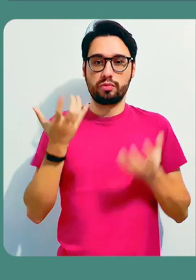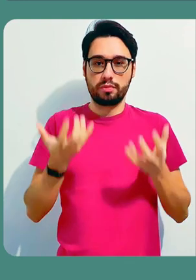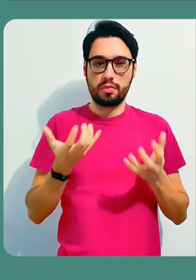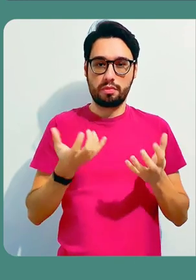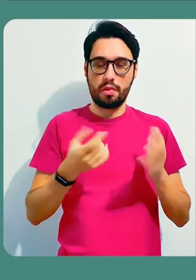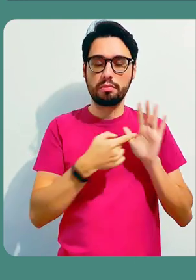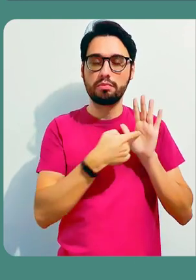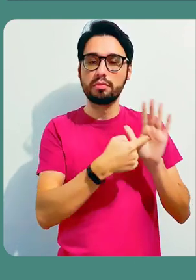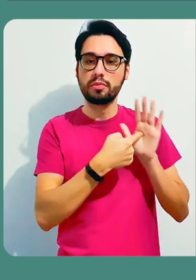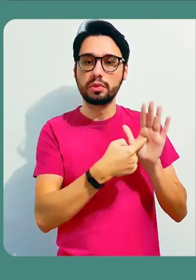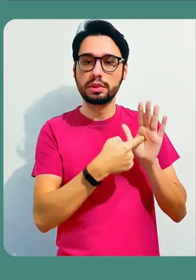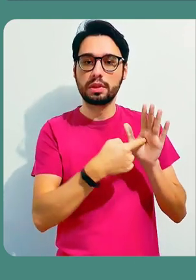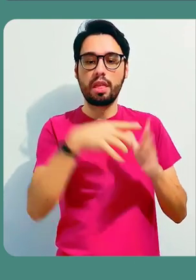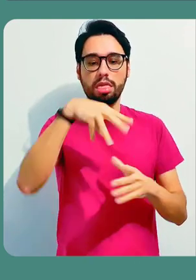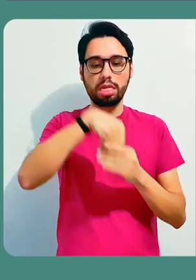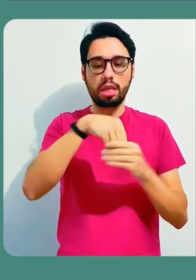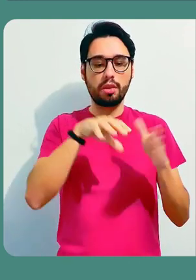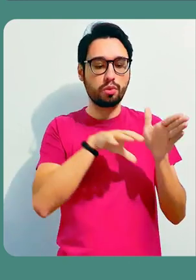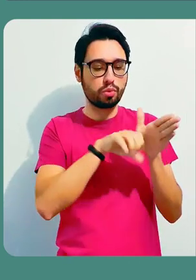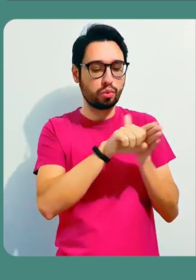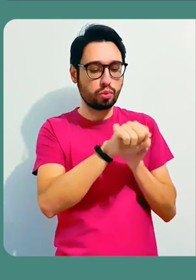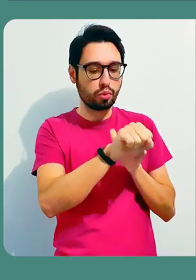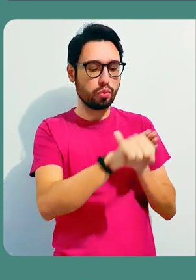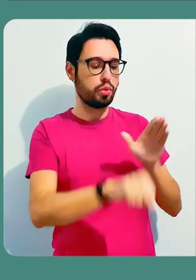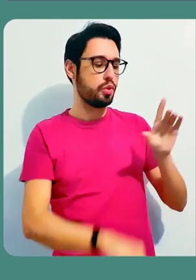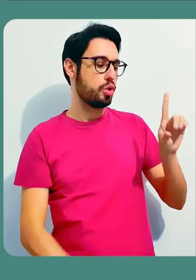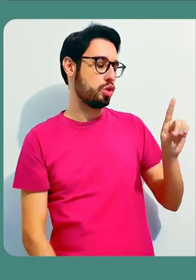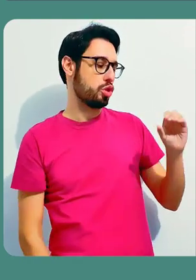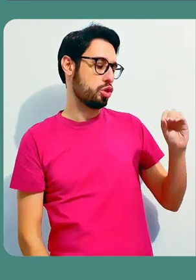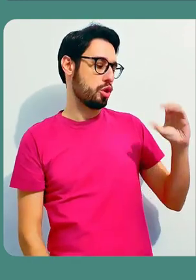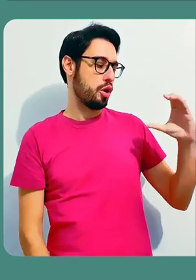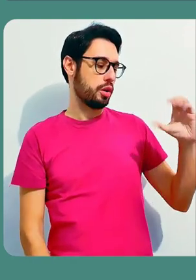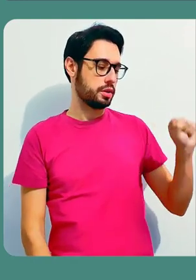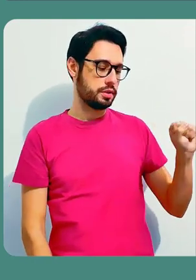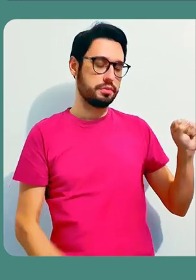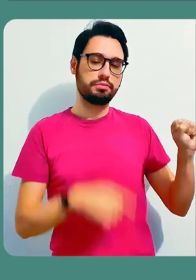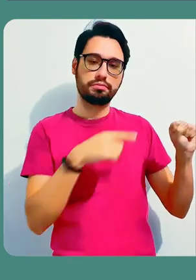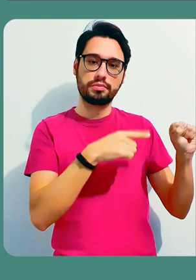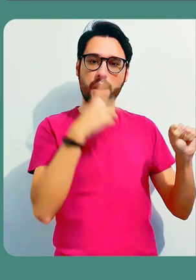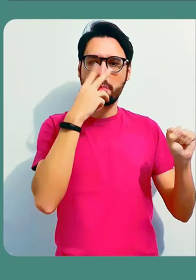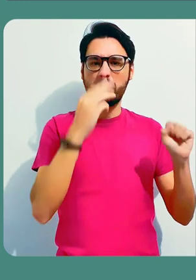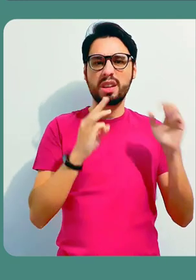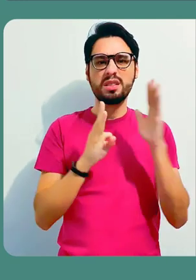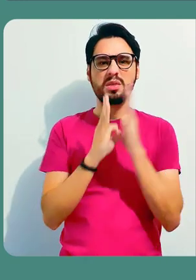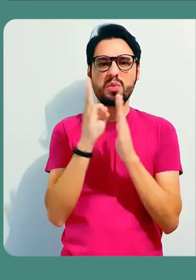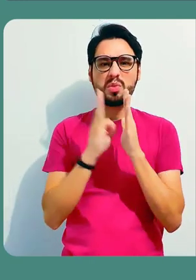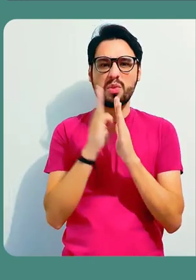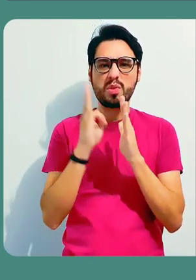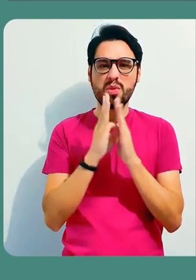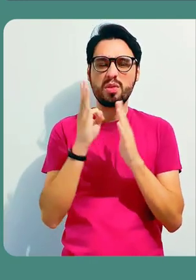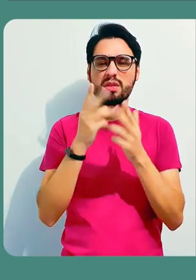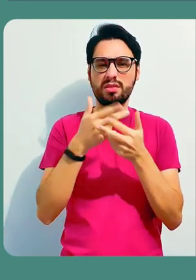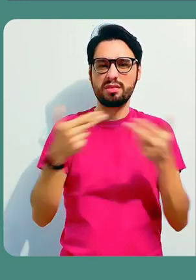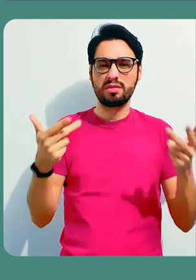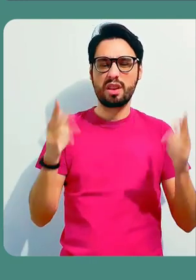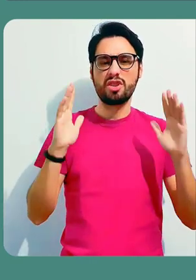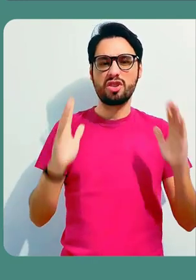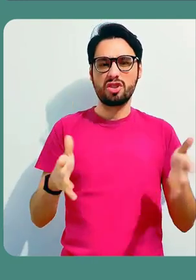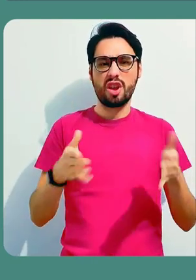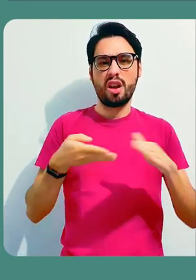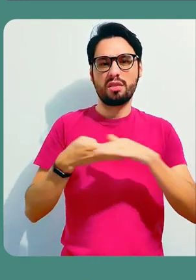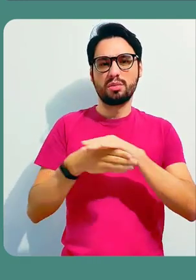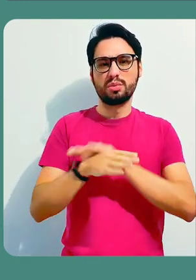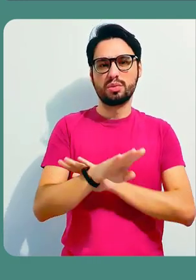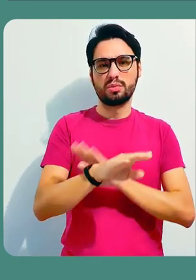Uma última aplicação que eu quero mostrar para vocês também é uma ferramenta do Google. Se chama Google Docs. Ela é muito similar